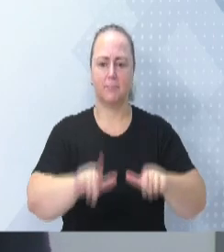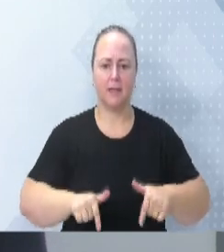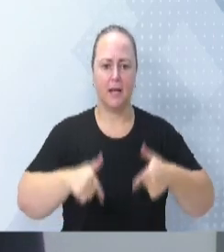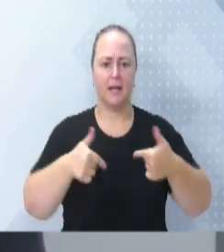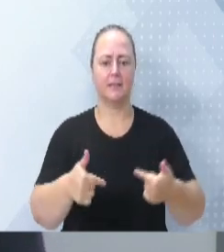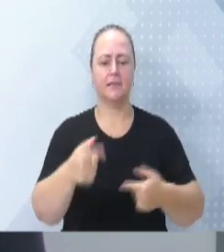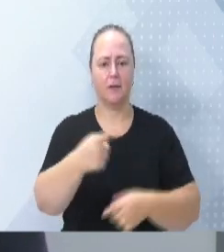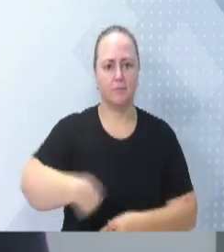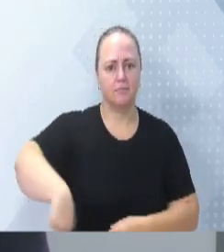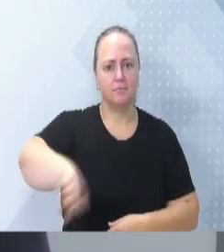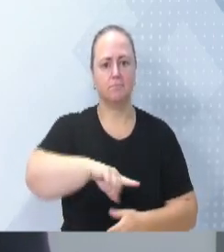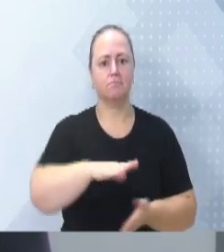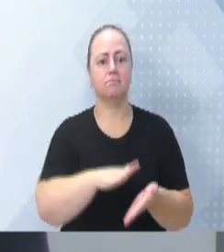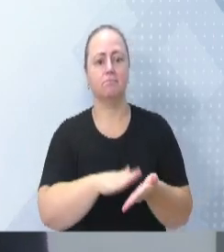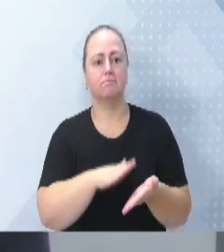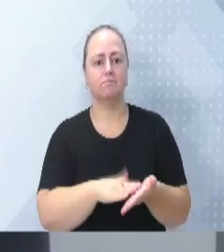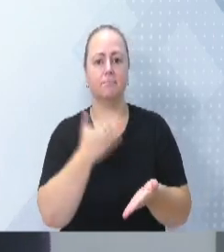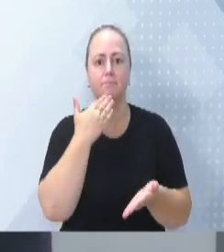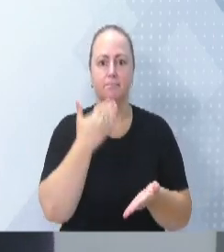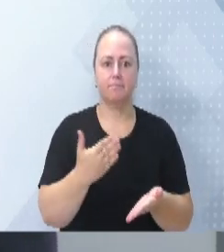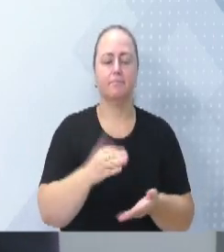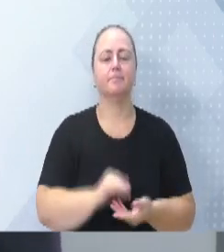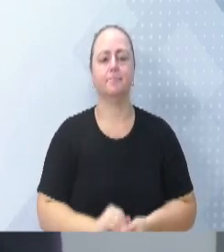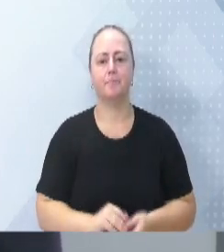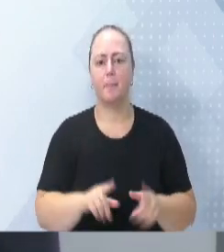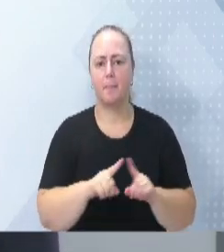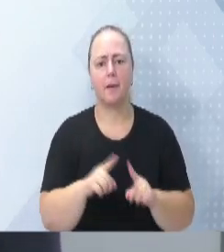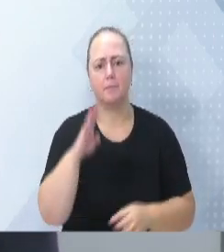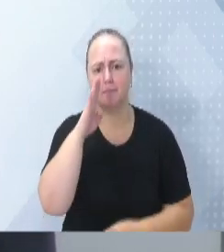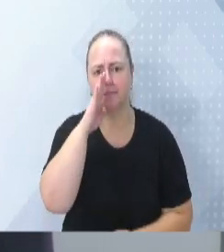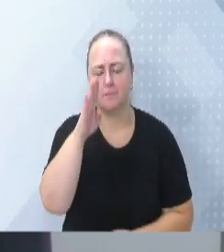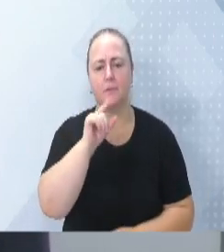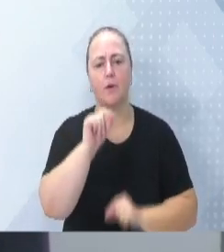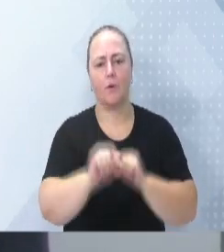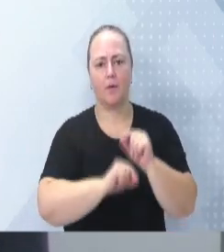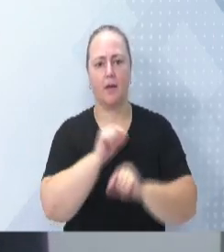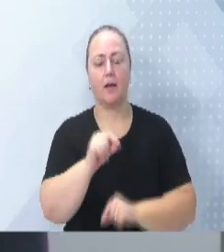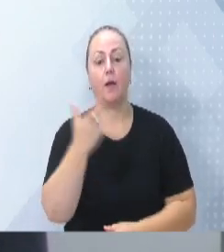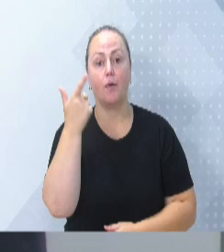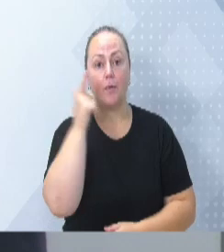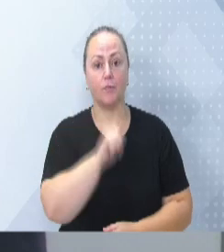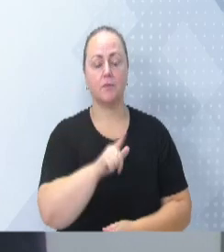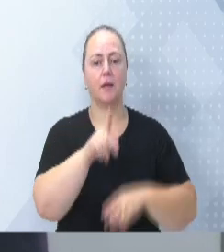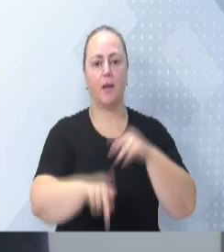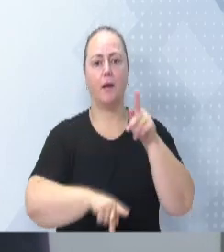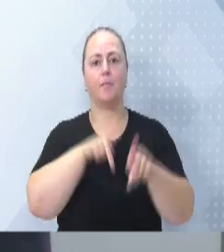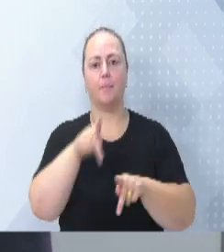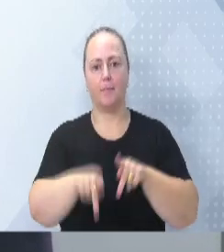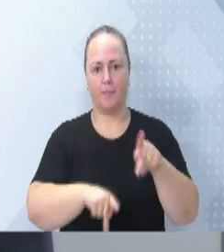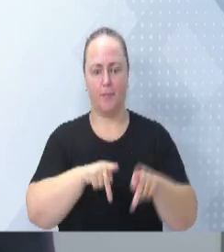acompanhado pelas redes sociais e, principalmente, atender a nossa população da melhor forma possível.